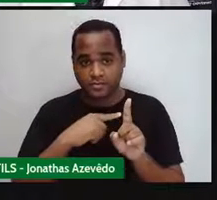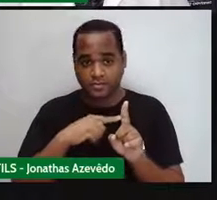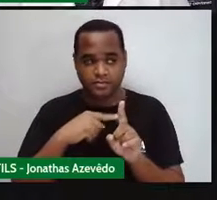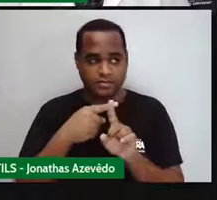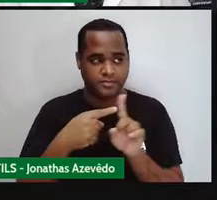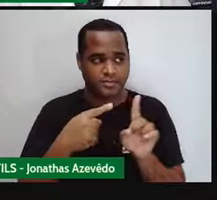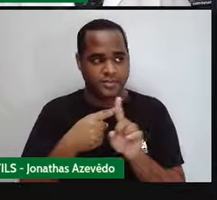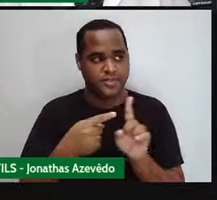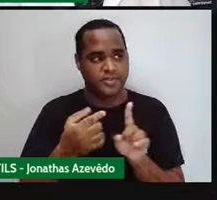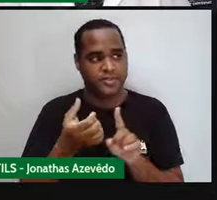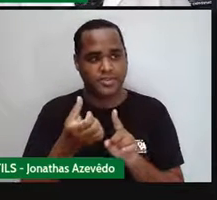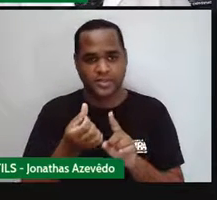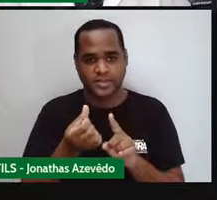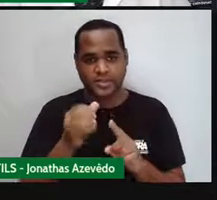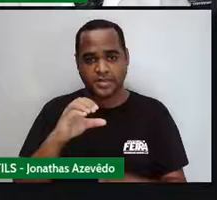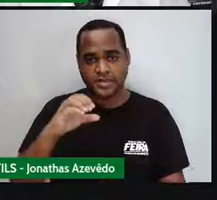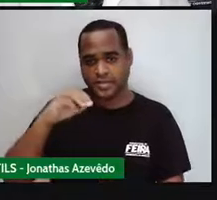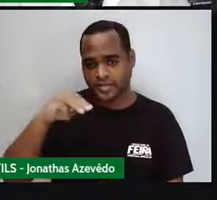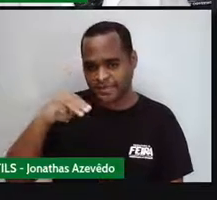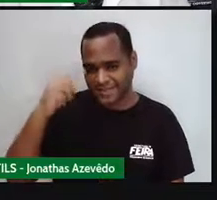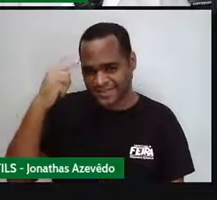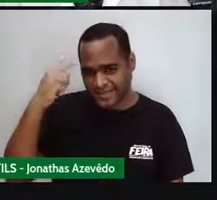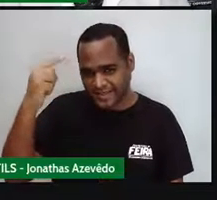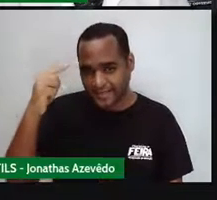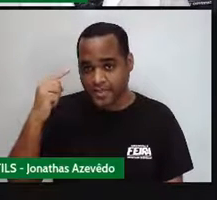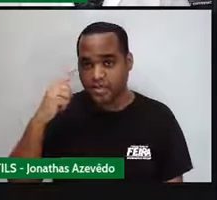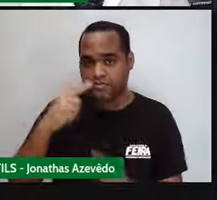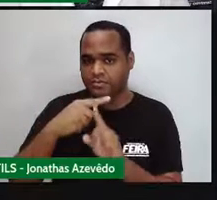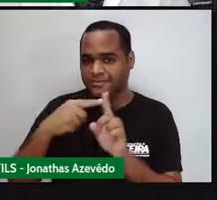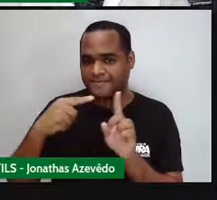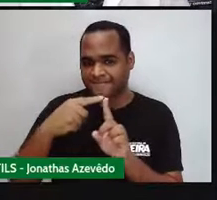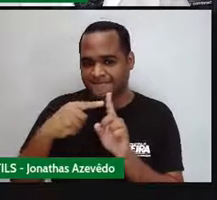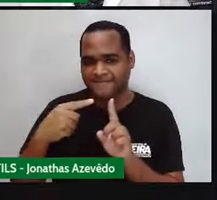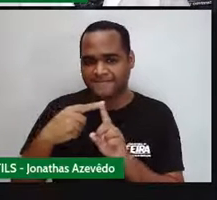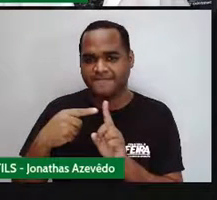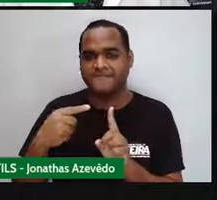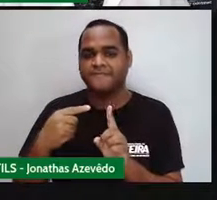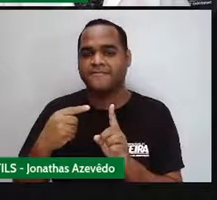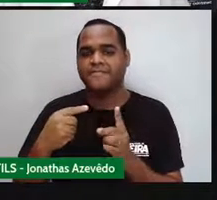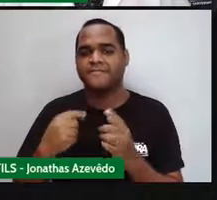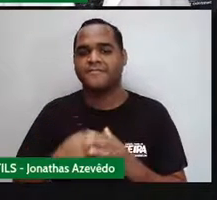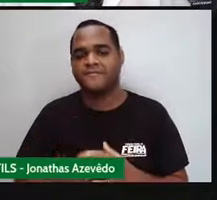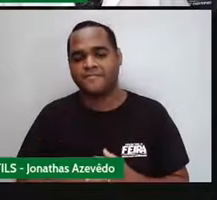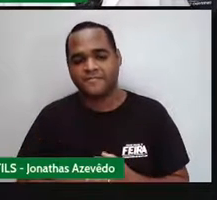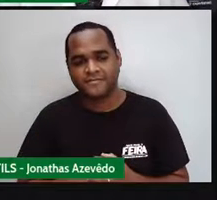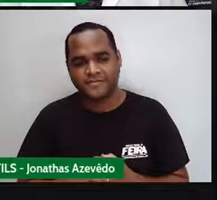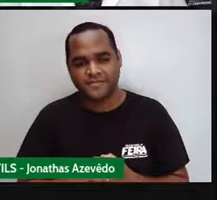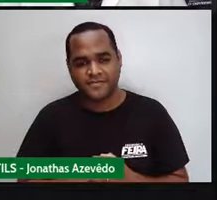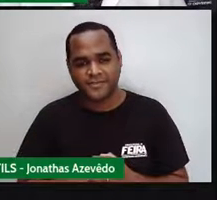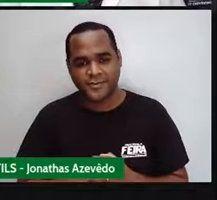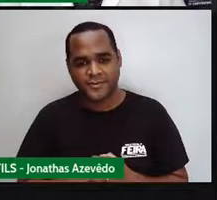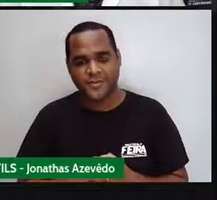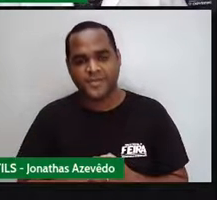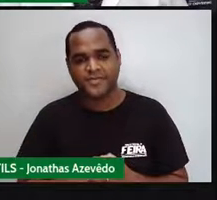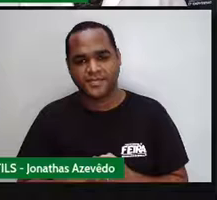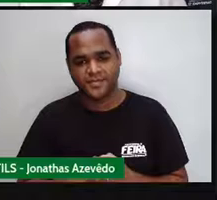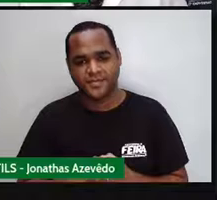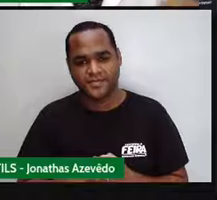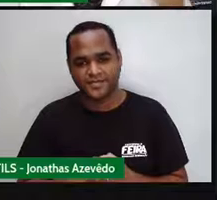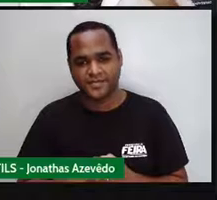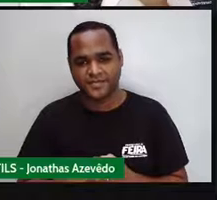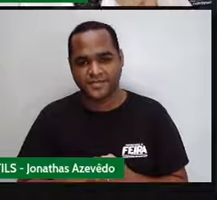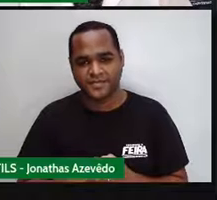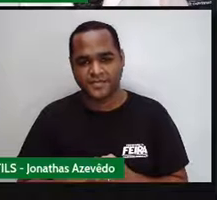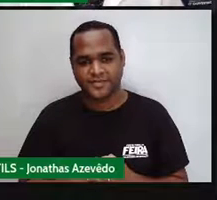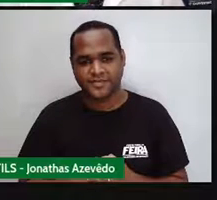produto das medidas das diagonais. E aí, o que é a gente vai fazer, né?